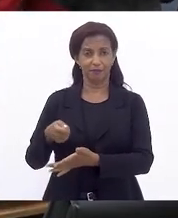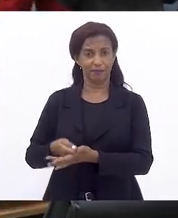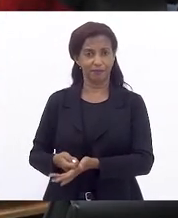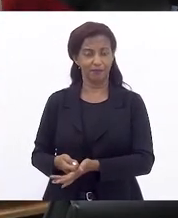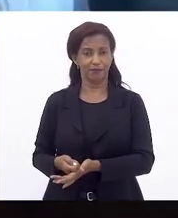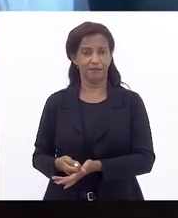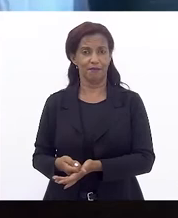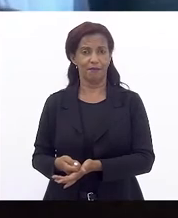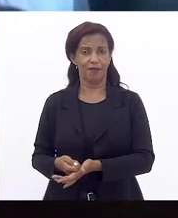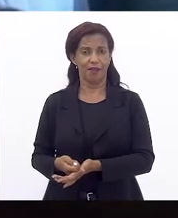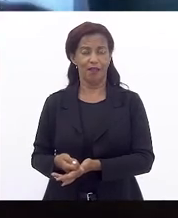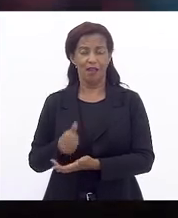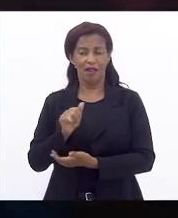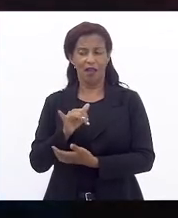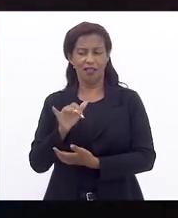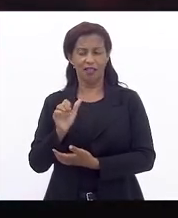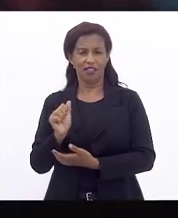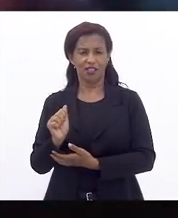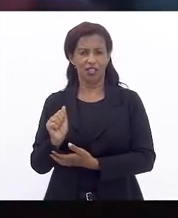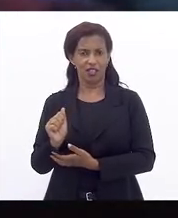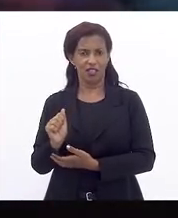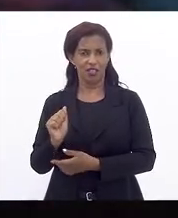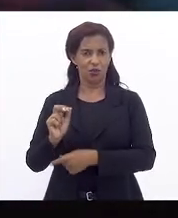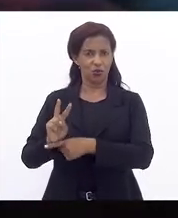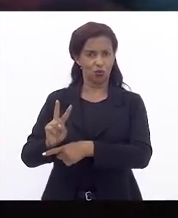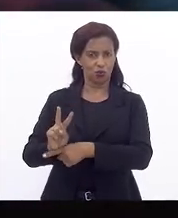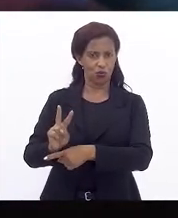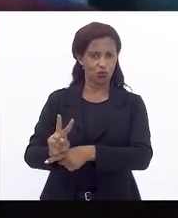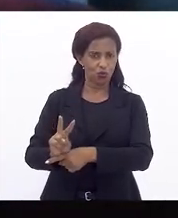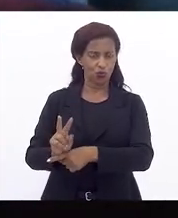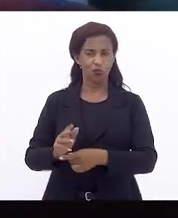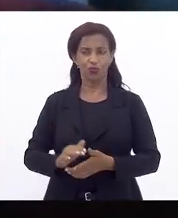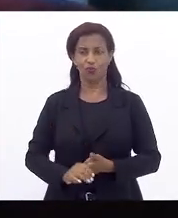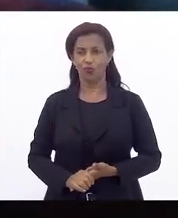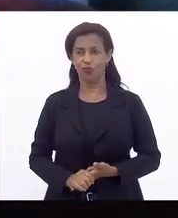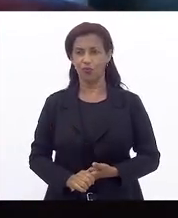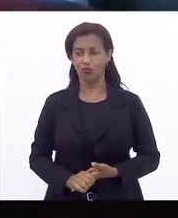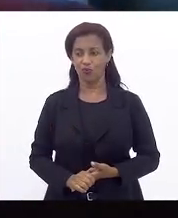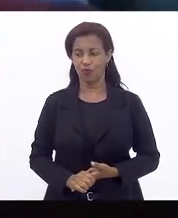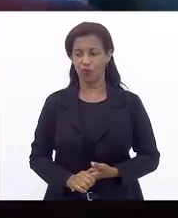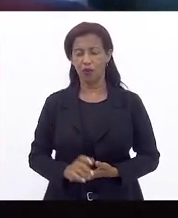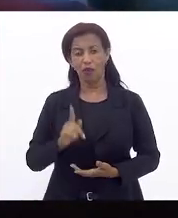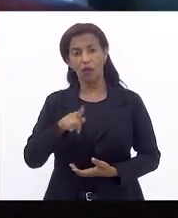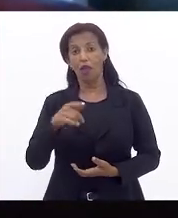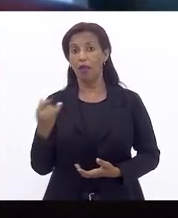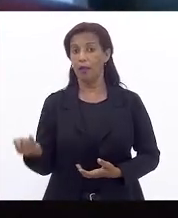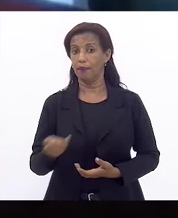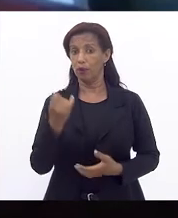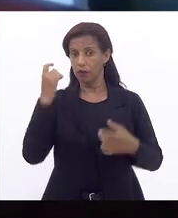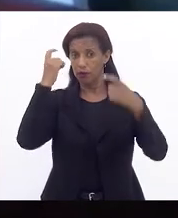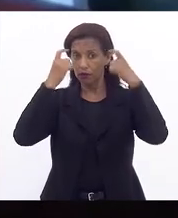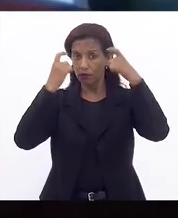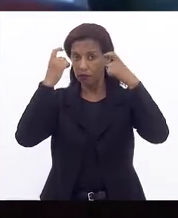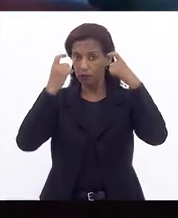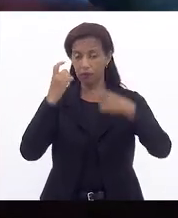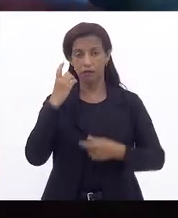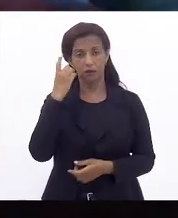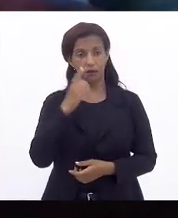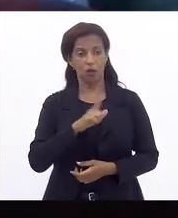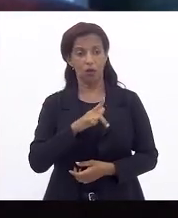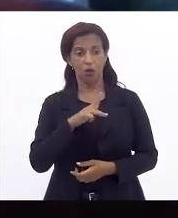a assistência social. Então, é importante a preocupação da Lucinha.